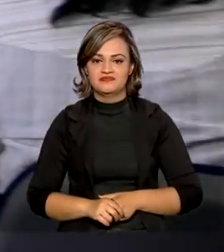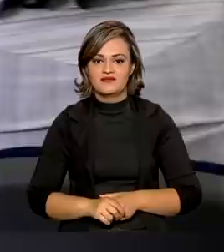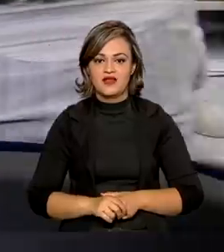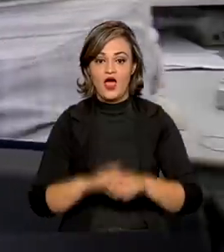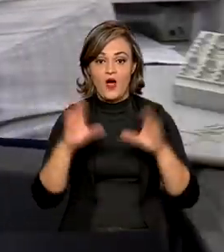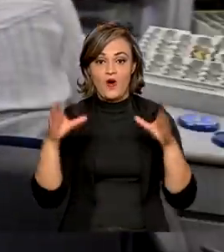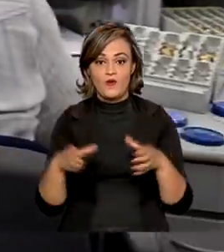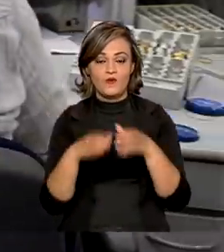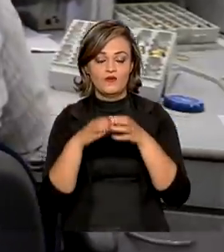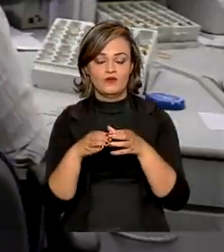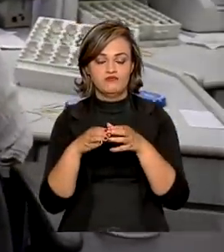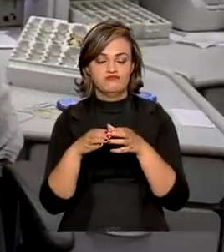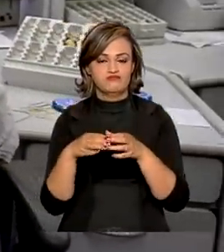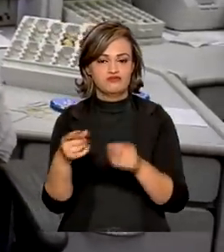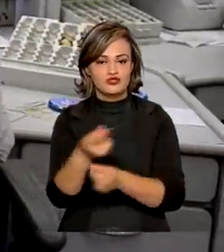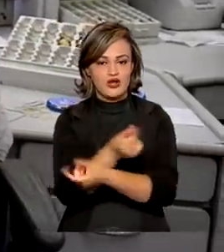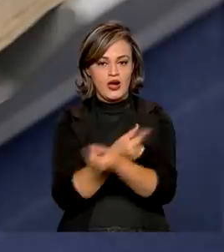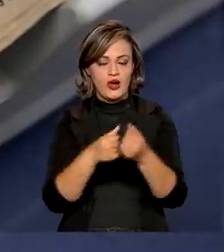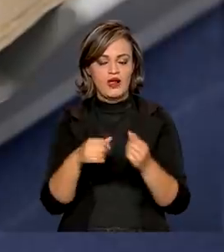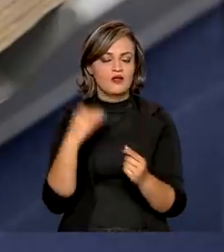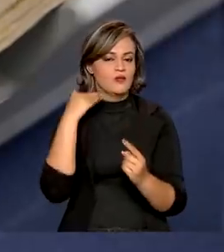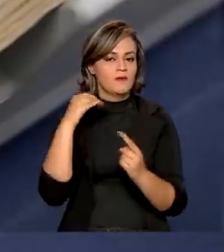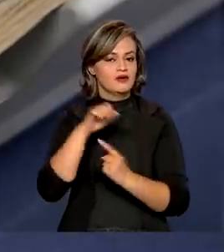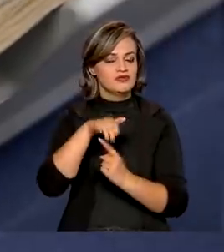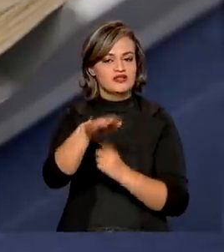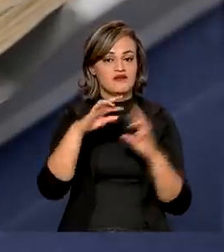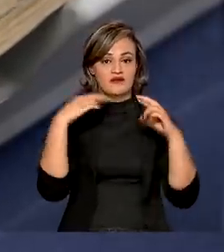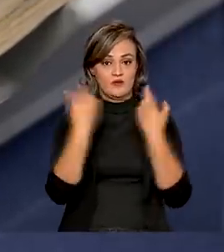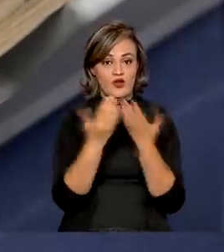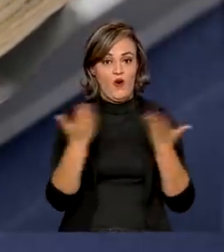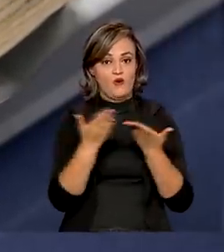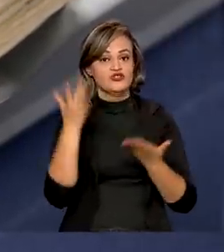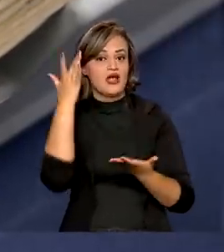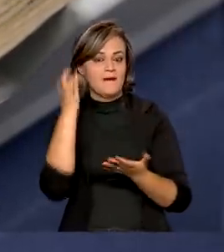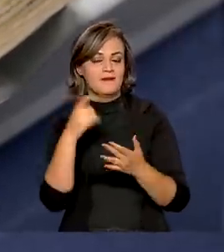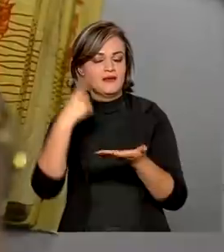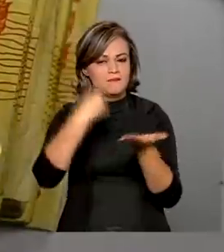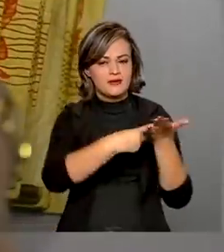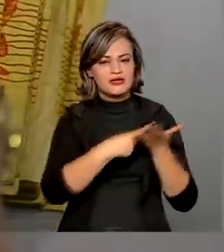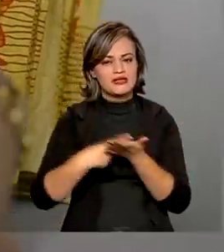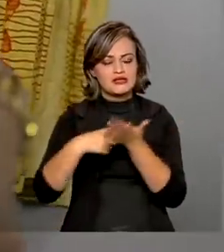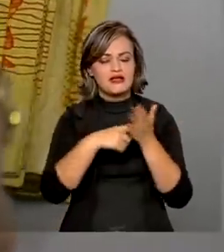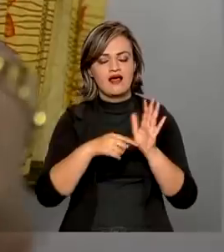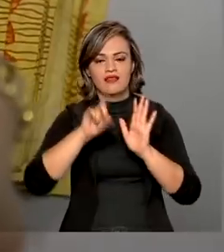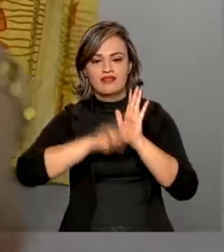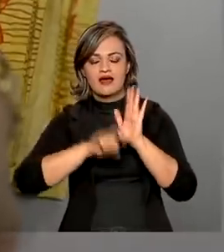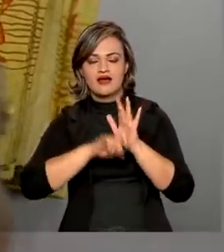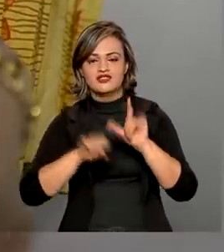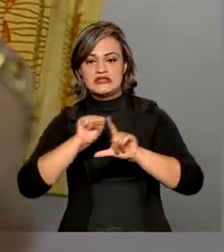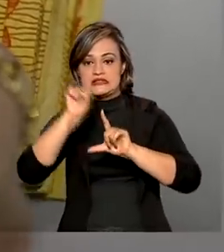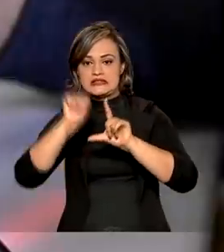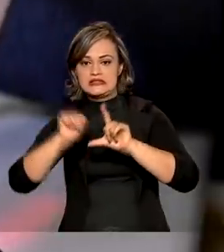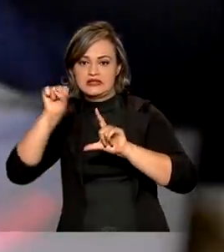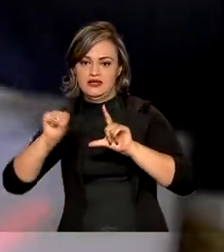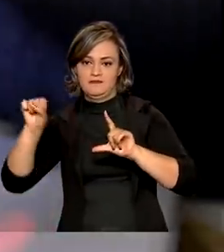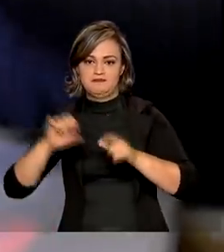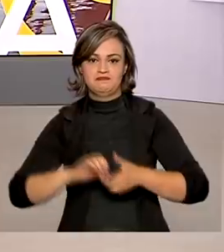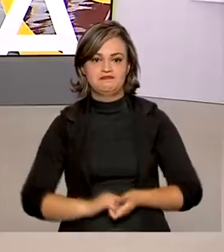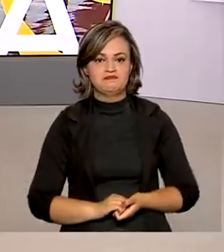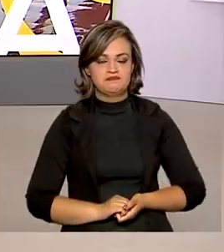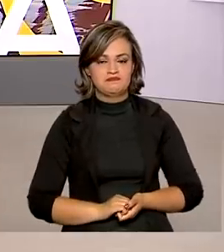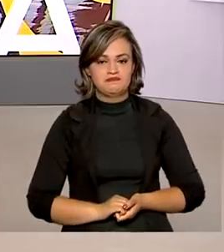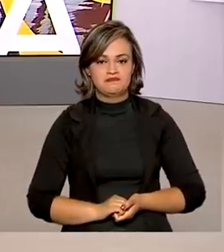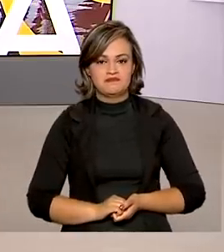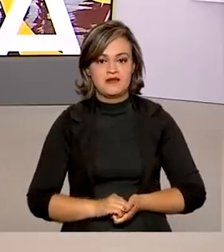Comitê de Política Monetária do Banco Central se reúne hoje e amanhã para definir a nova taxa Selic, a taxa básica de juros.